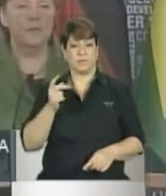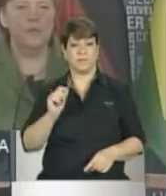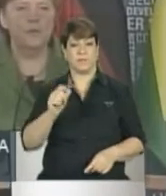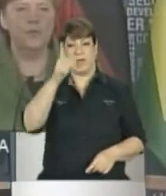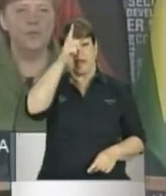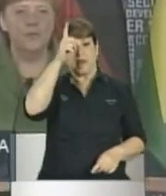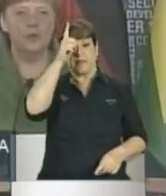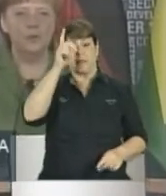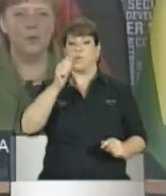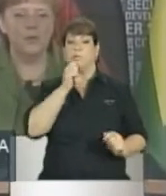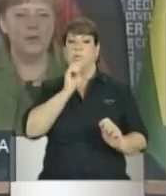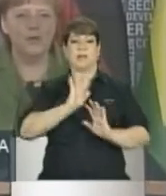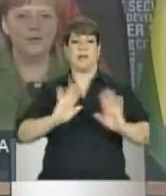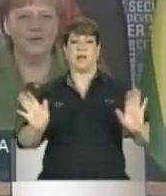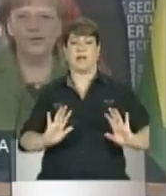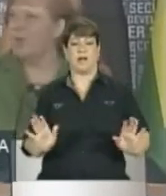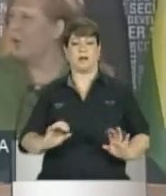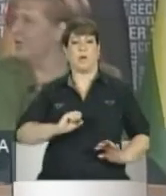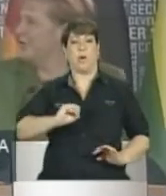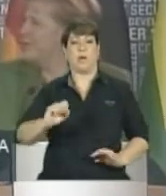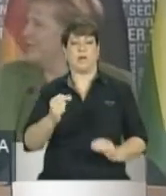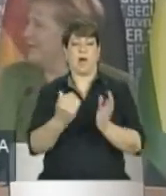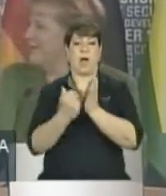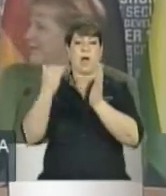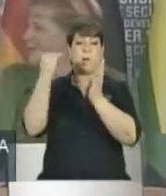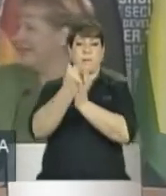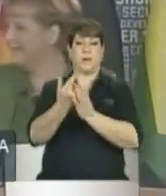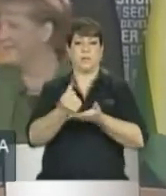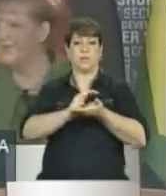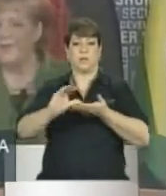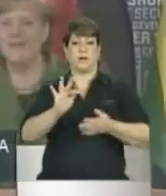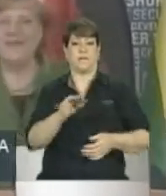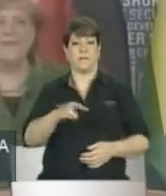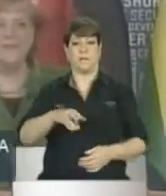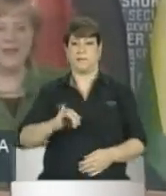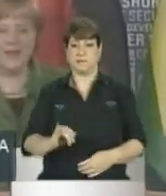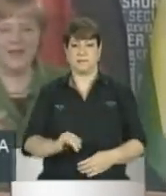Alemanha não tem nada contra o aumento dos recursos do FMI.